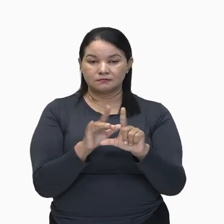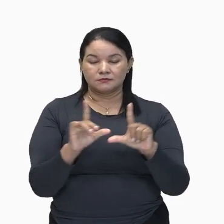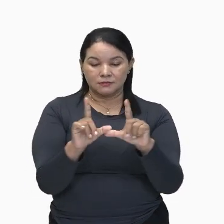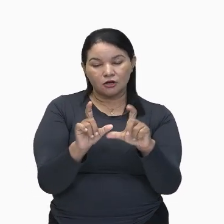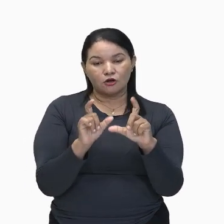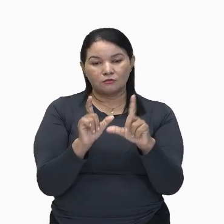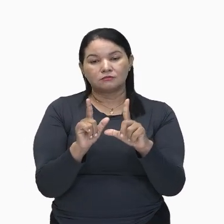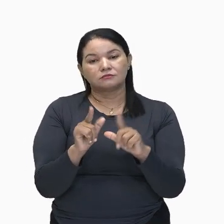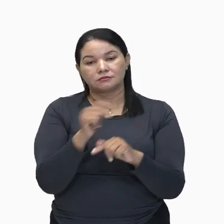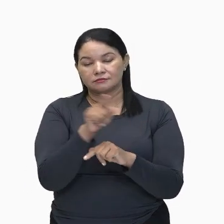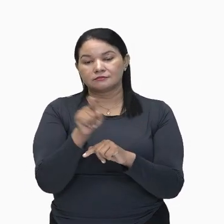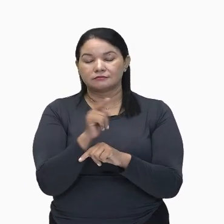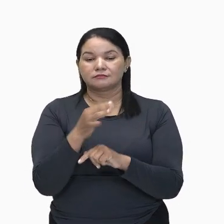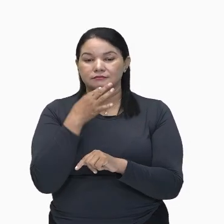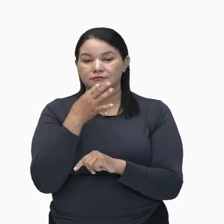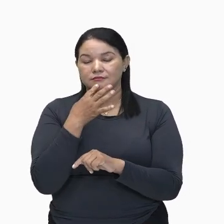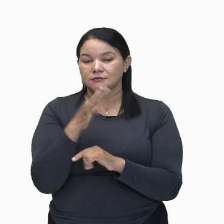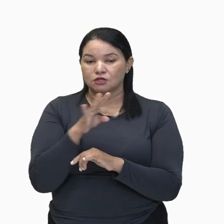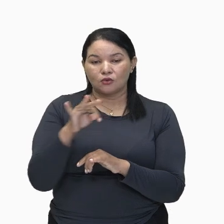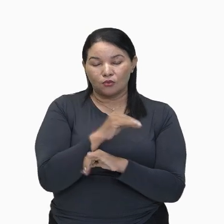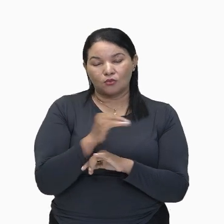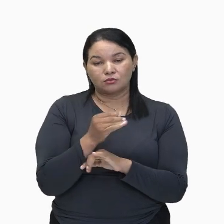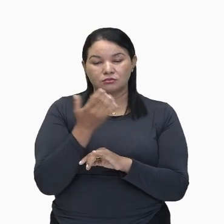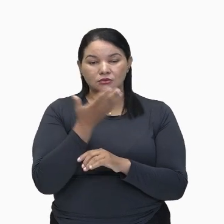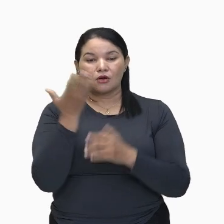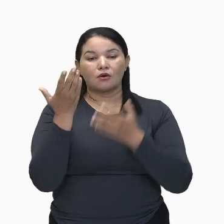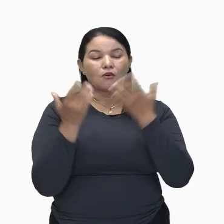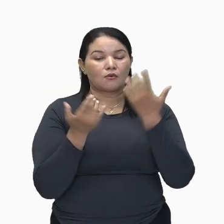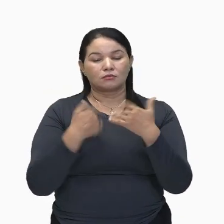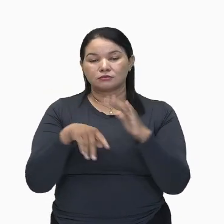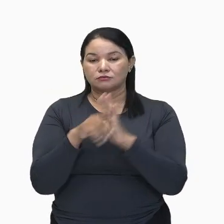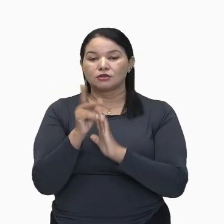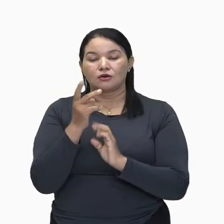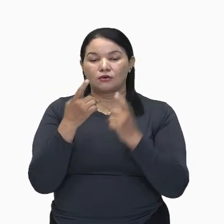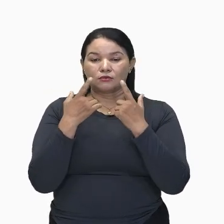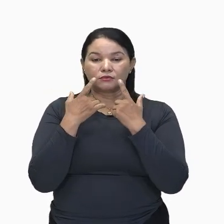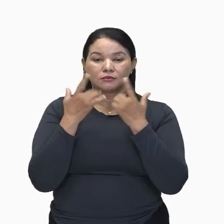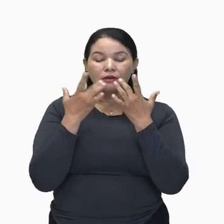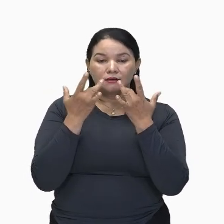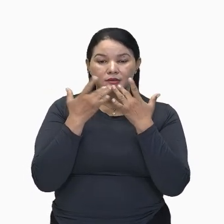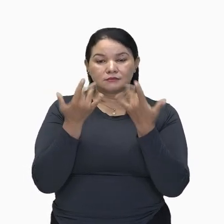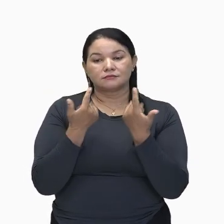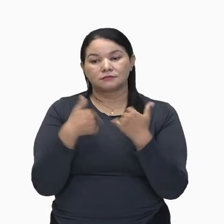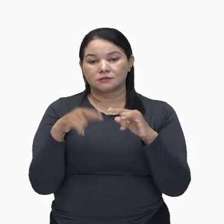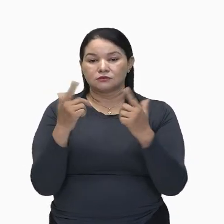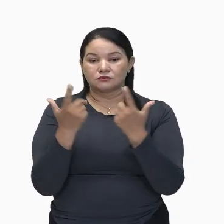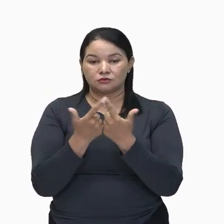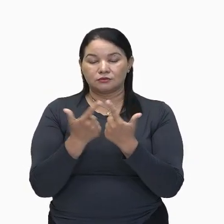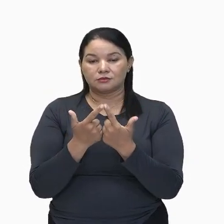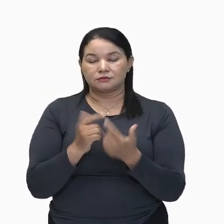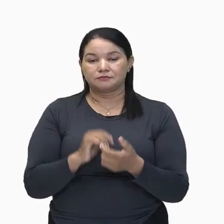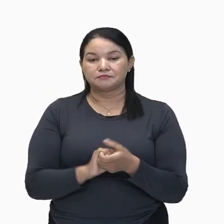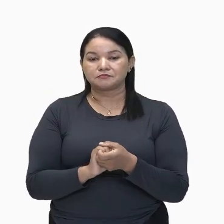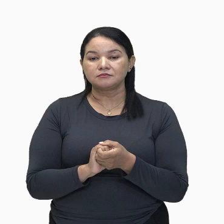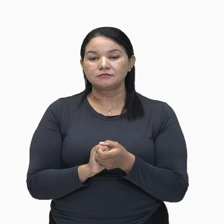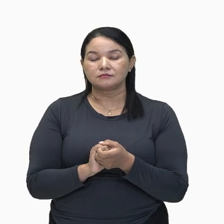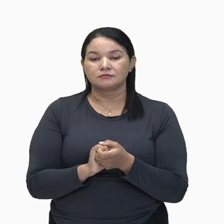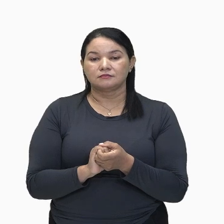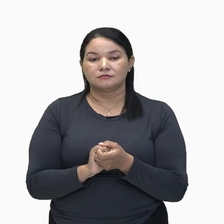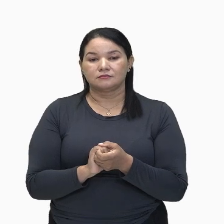conhecer, Todas essas óperas, Essas óperas, Que foram anunciadas. Então,